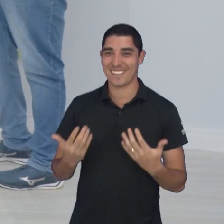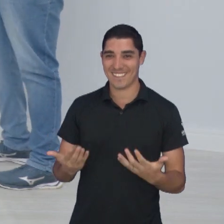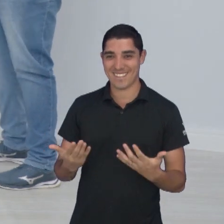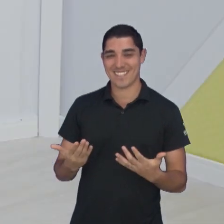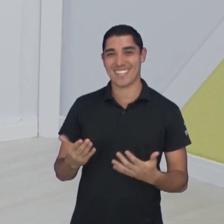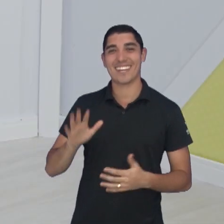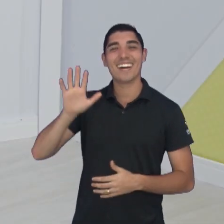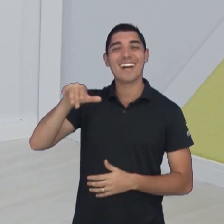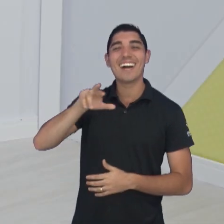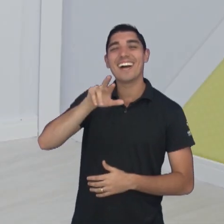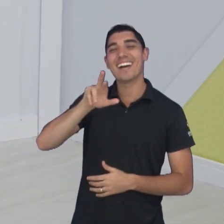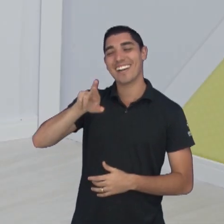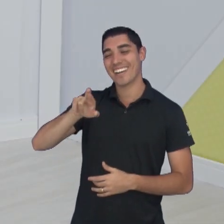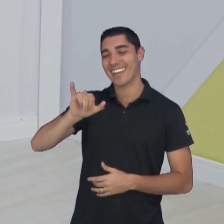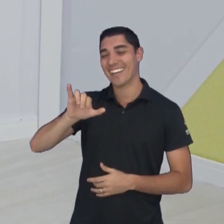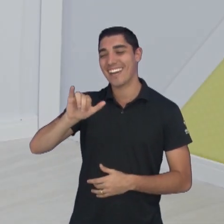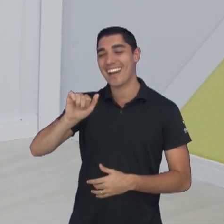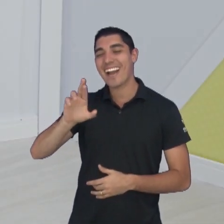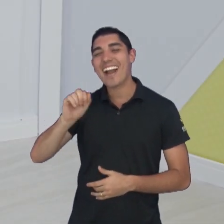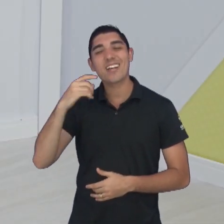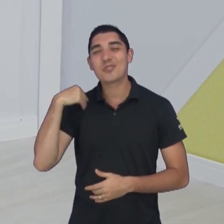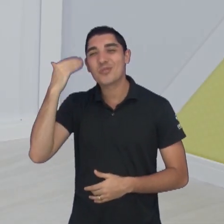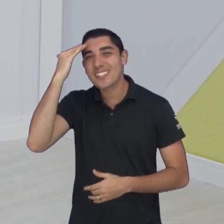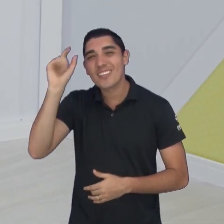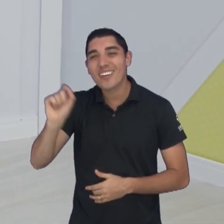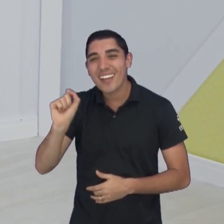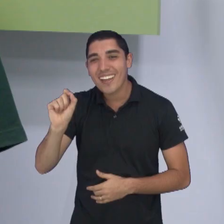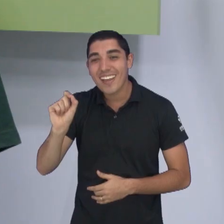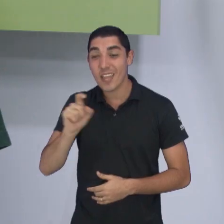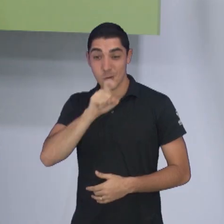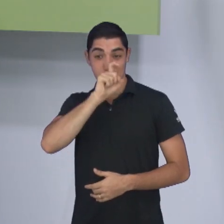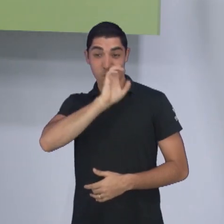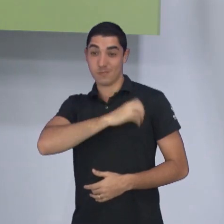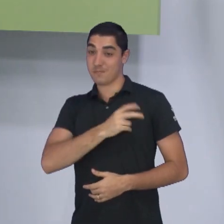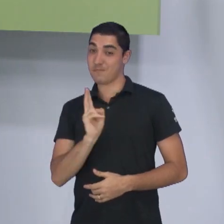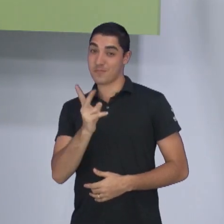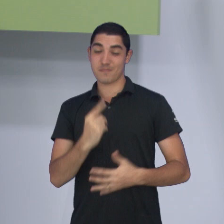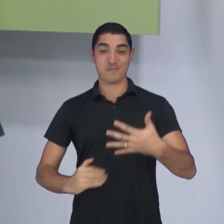Ô, Ricardo, o que você falou aí, Ricardo? Não entendi. Segue o líder. Tchau.